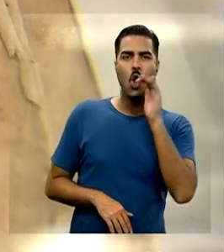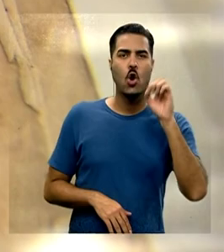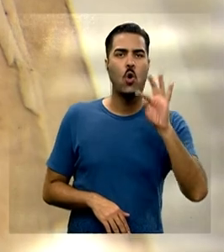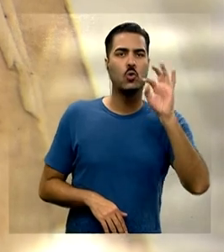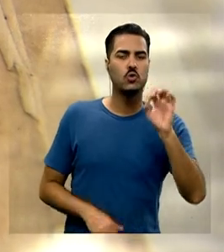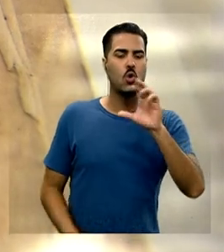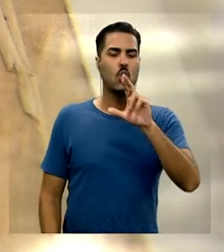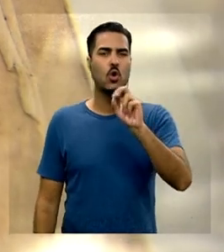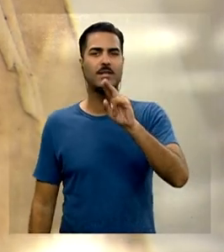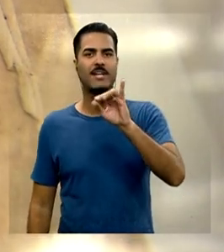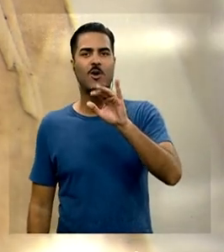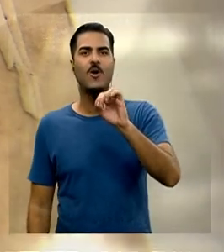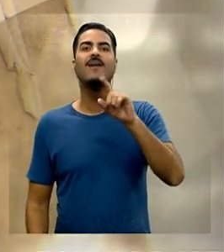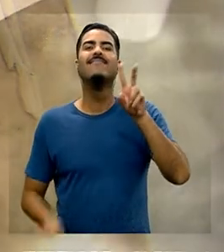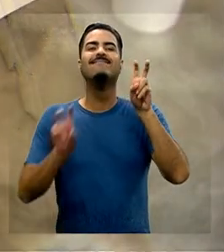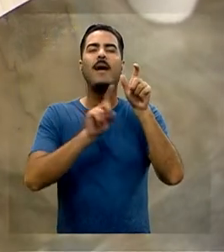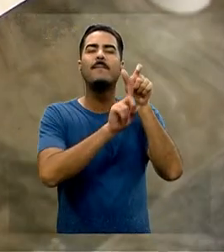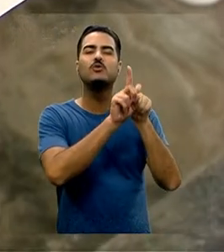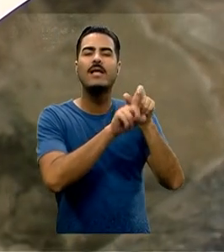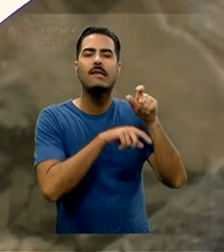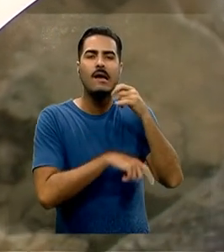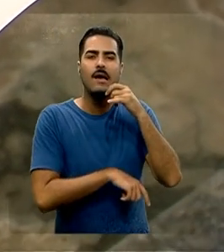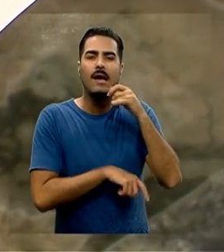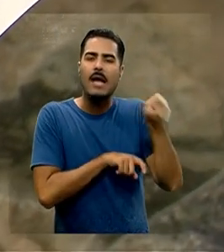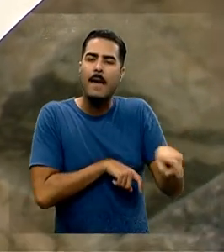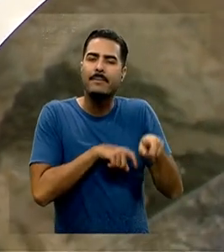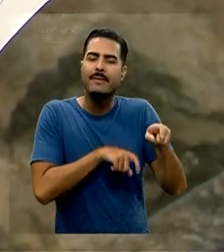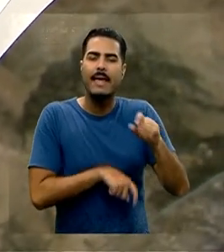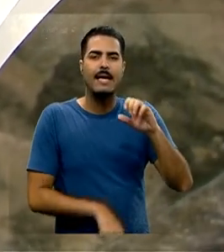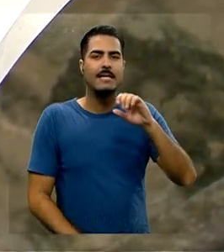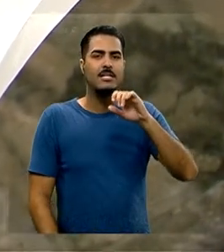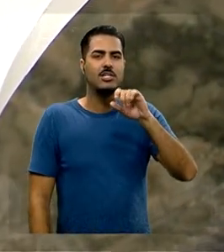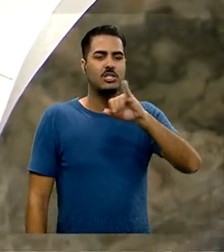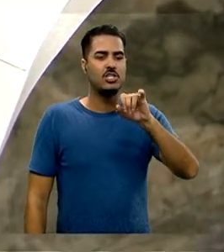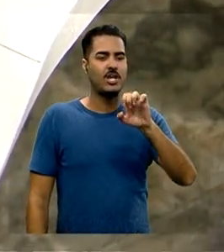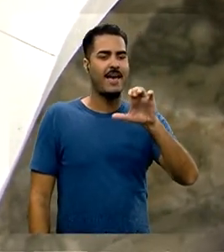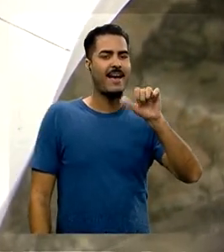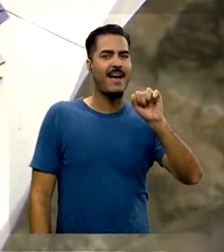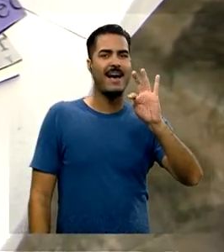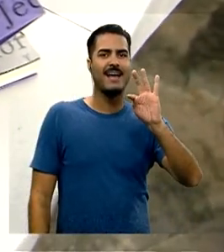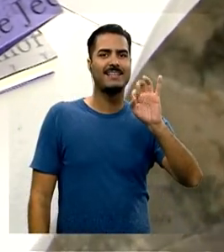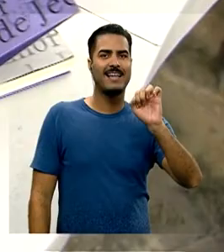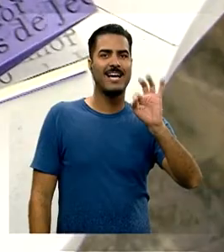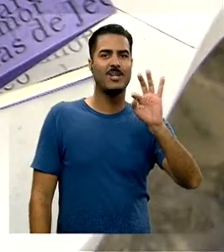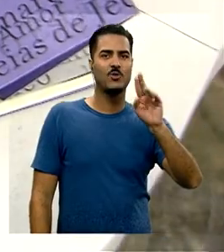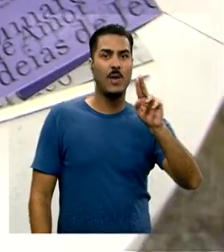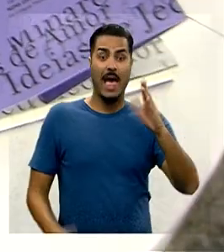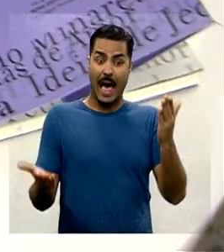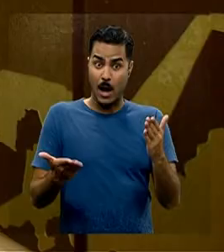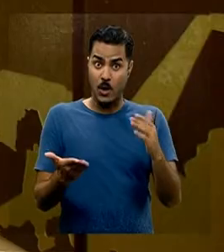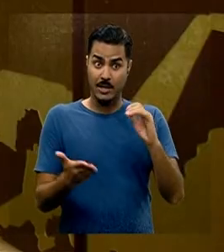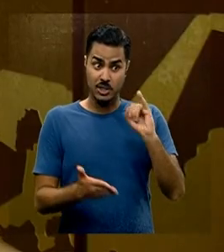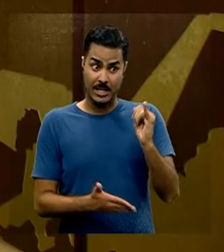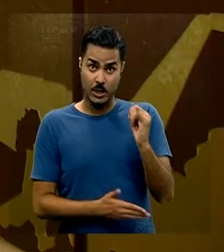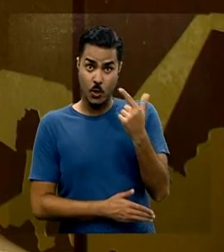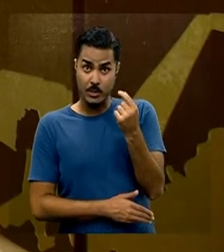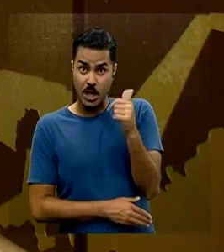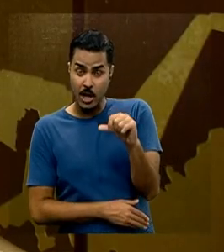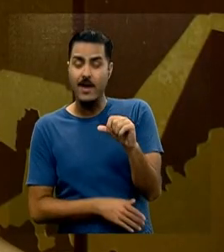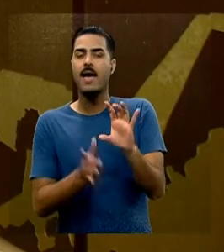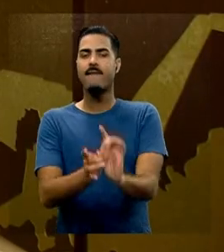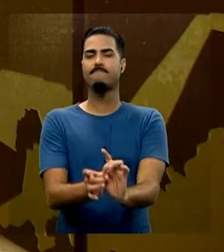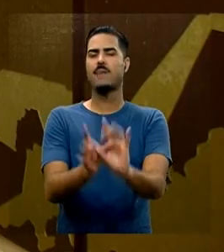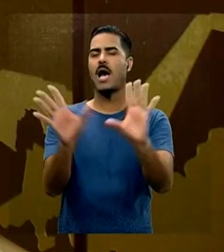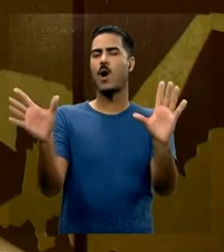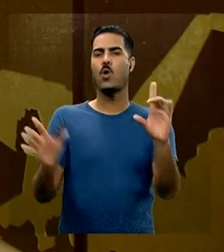personagem caipira Jeca Tatu. E todas essas obras caíram em domínio público no primeiro dia de janeiro deste ano. O domínio público é